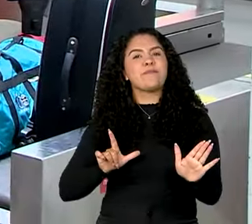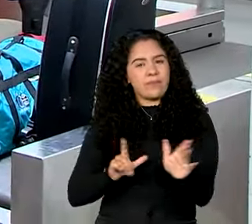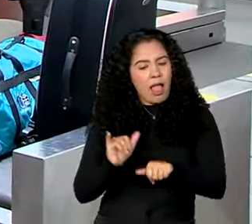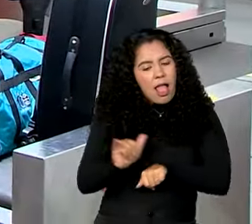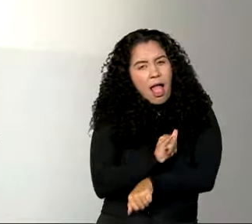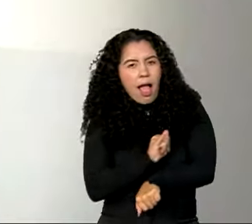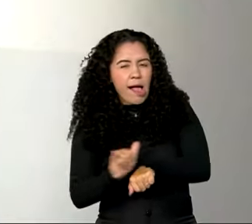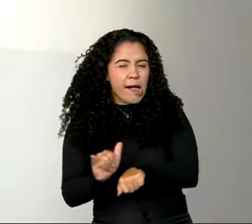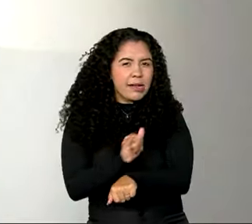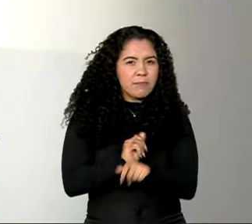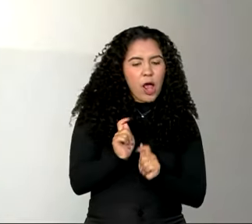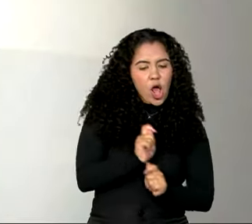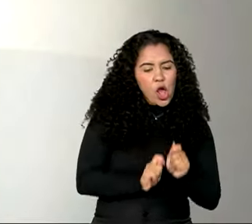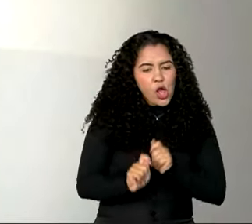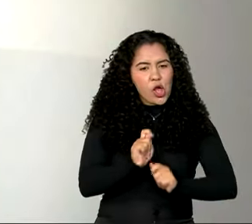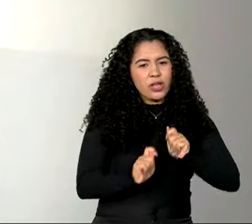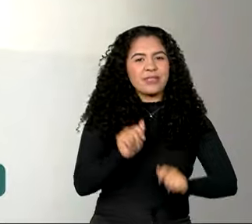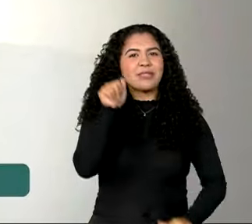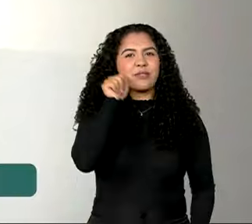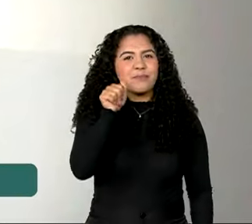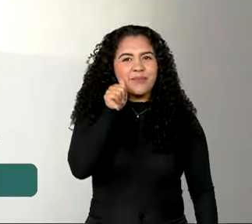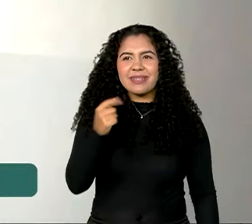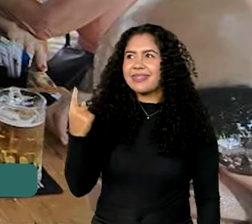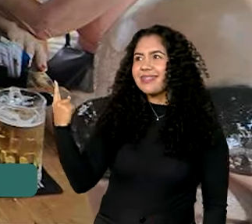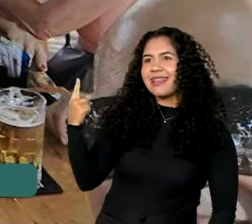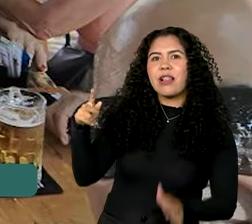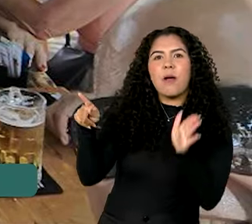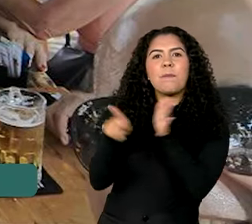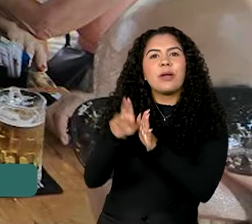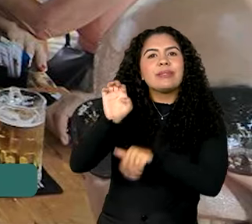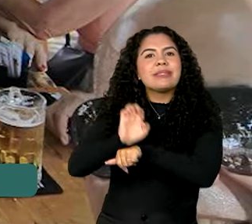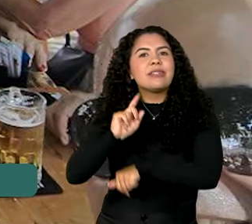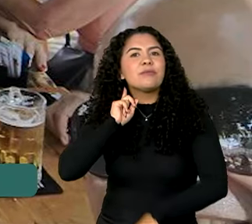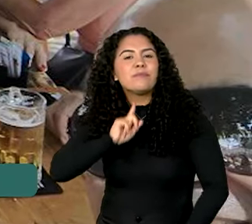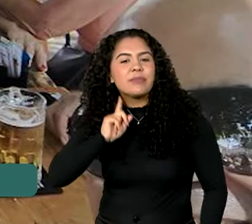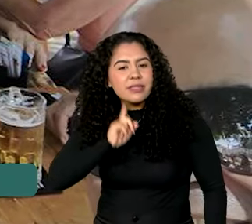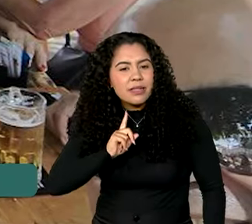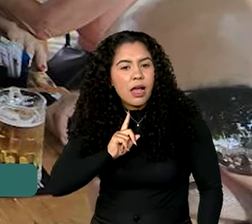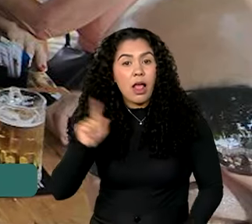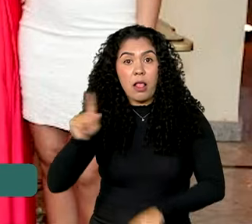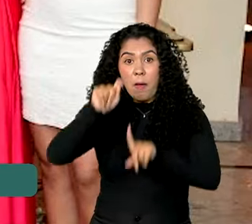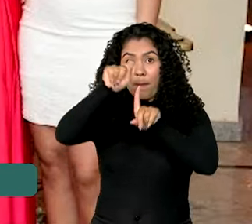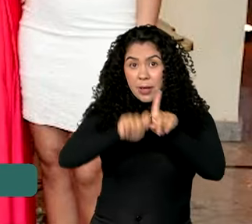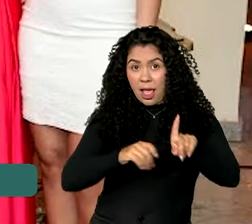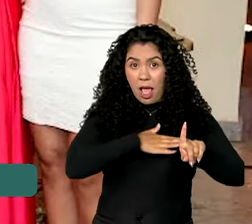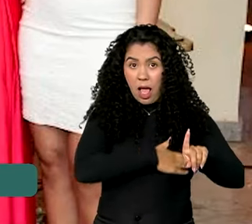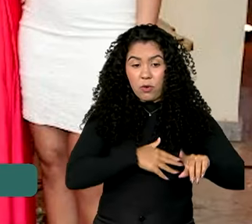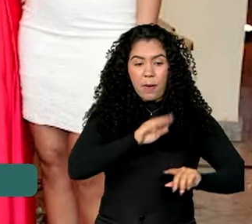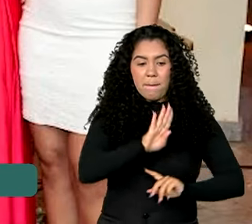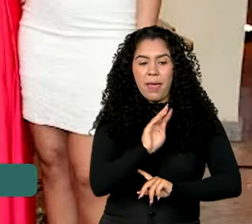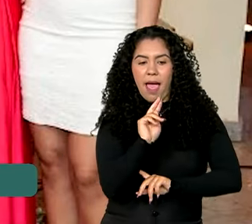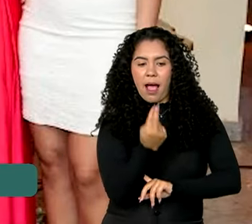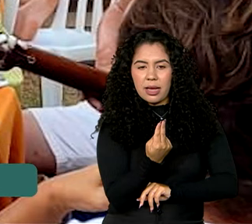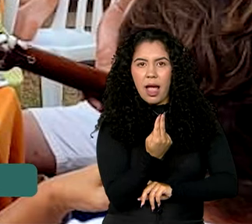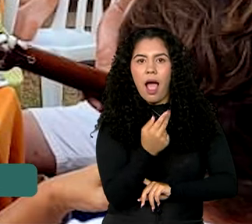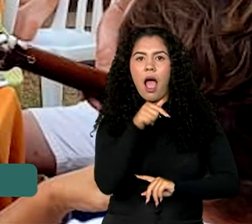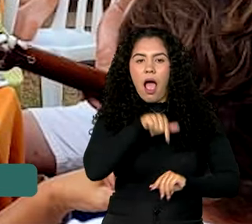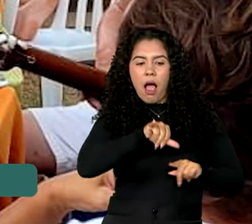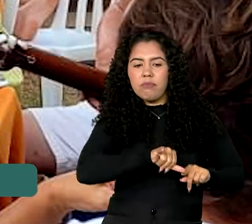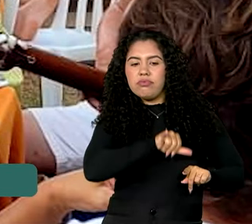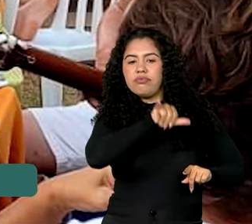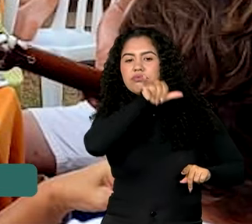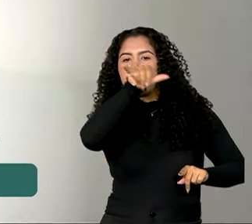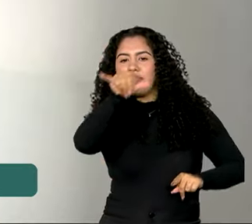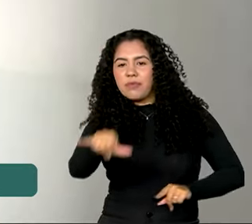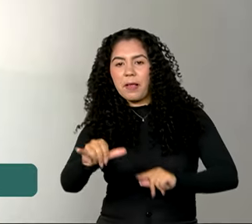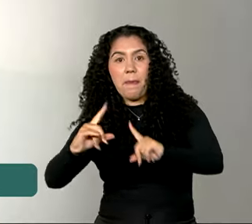da estratégia da mineira Luísa para conseguir viajar. Em agosto, ela saiu de Belo Horizonte para visitar a família em